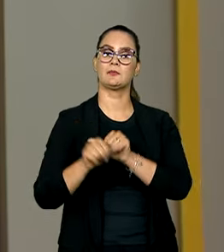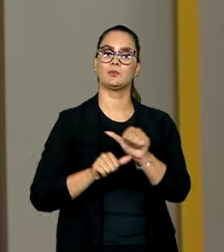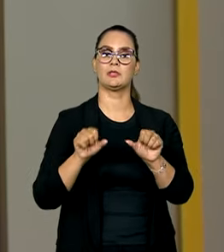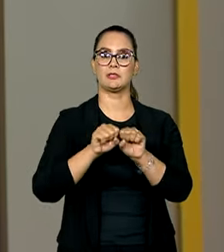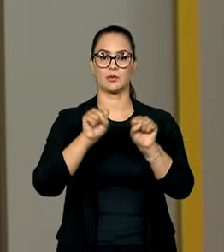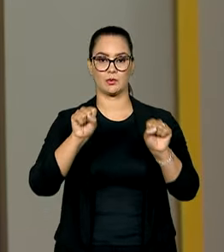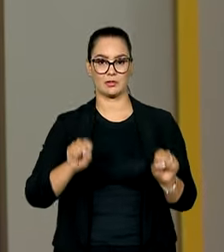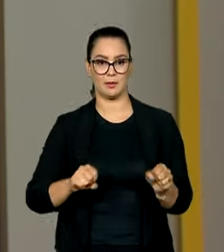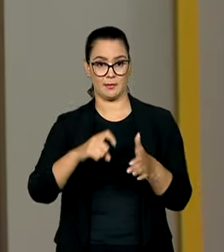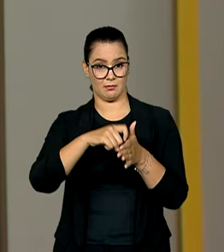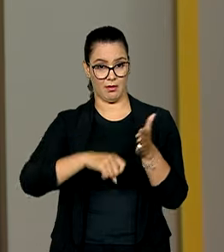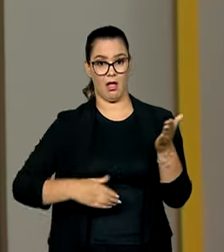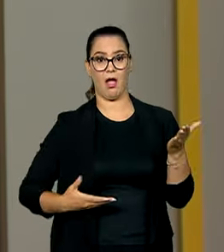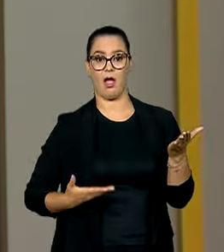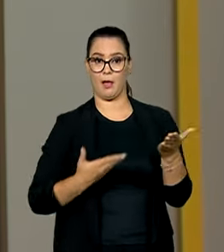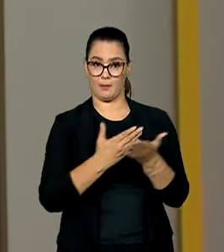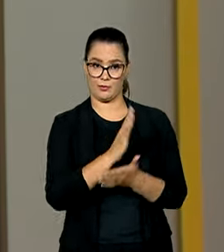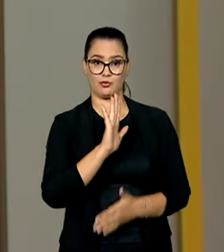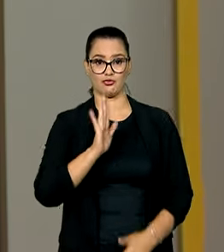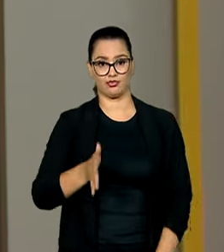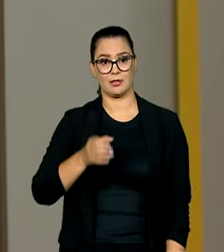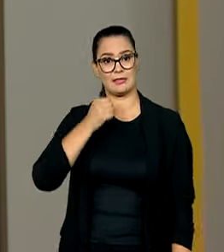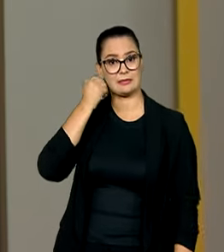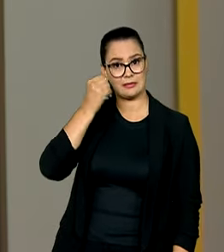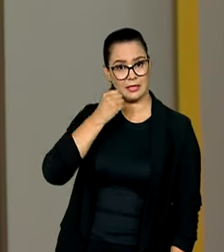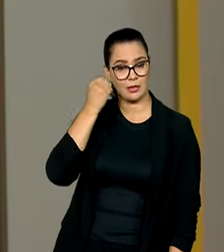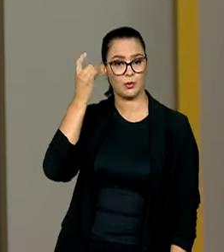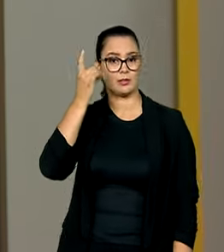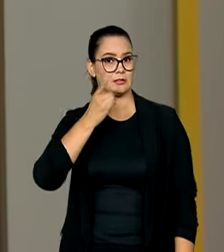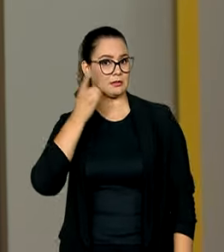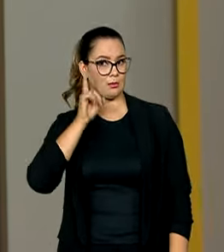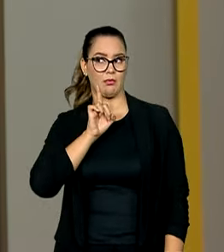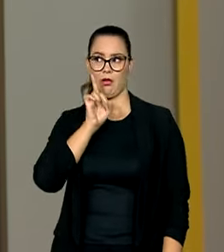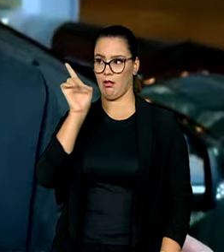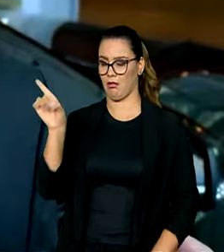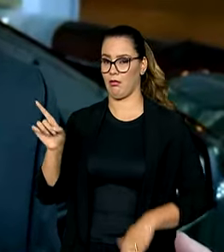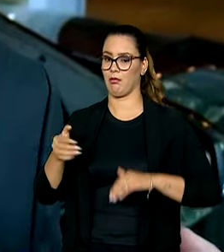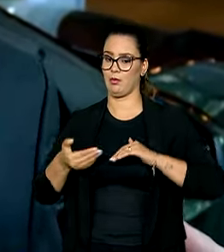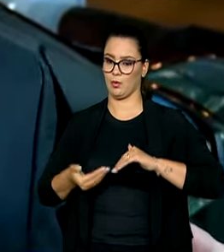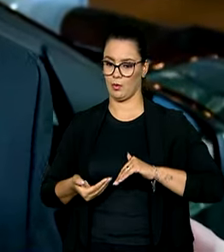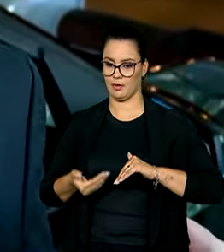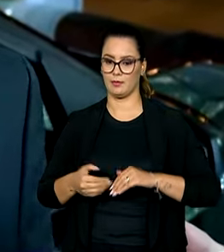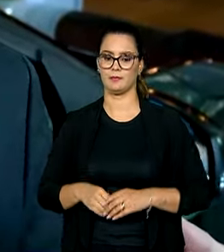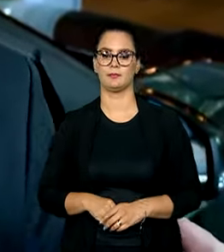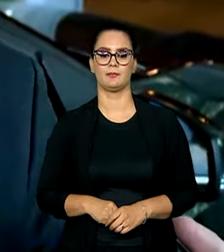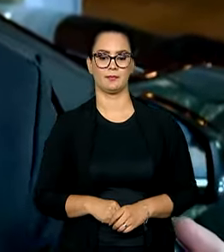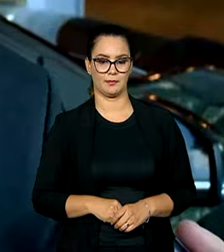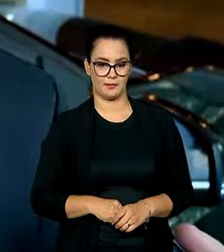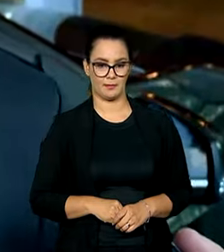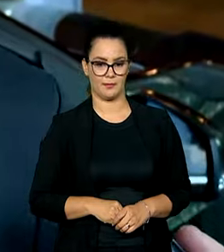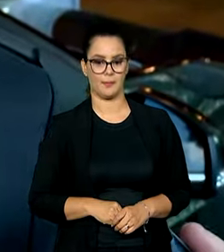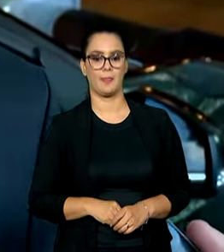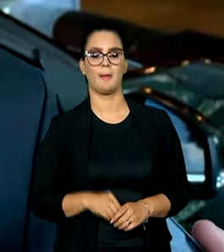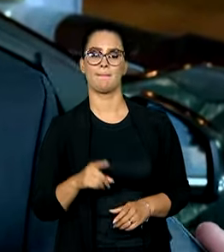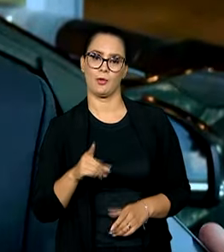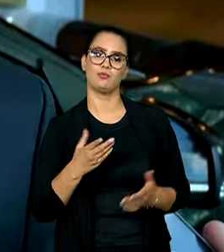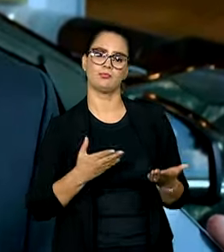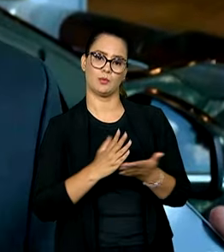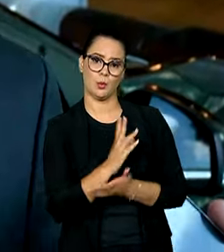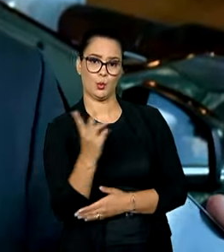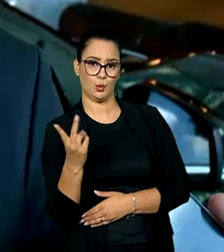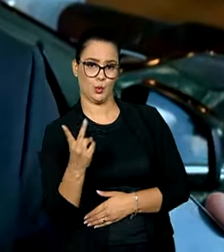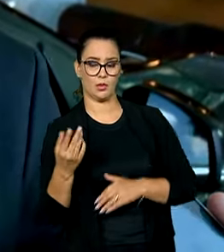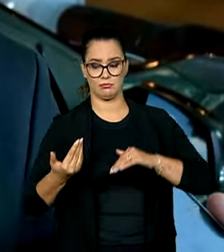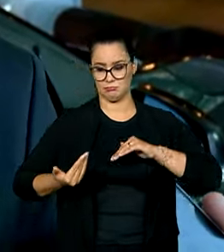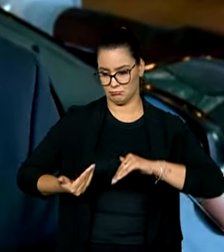sistema tributário já aprovadas por senadores e deputados no Congresso. Você pode promulgar o que é comum nas duas casas,